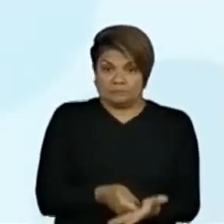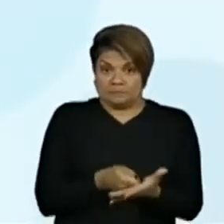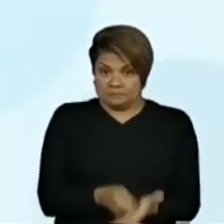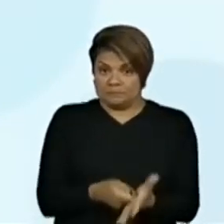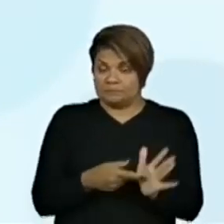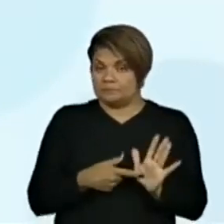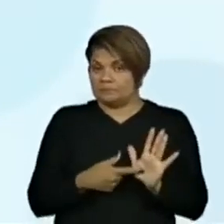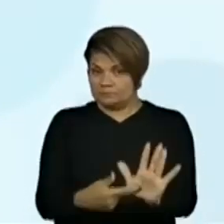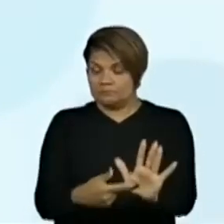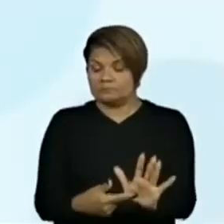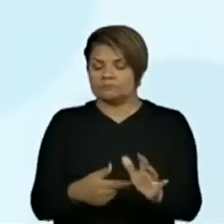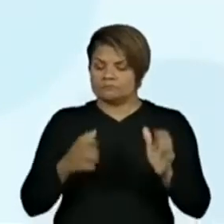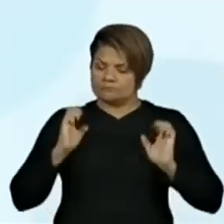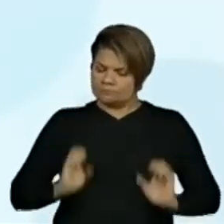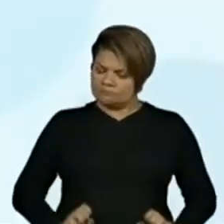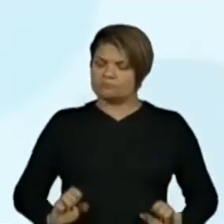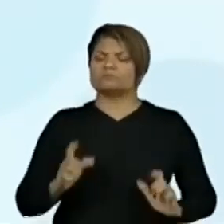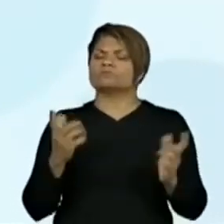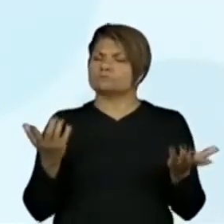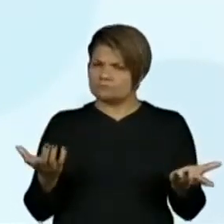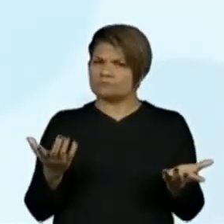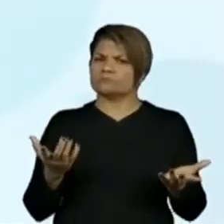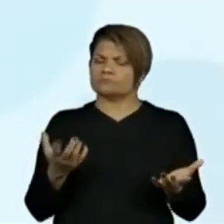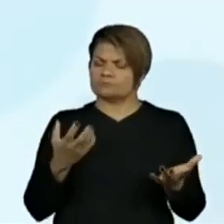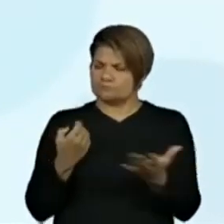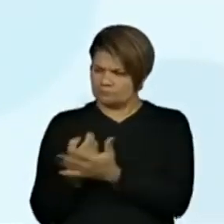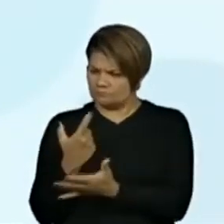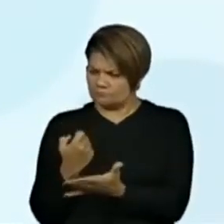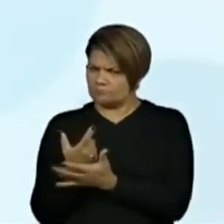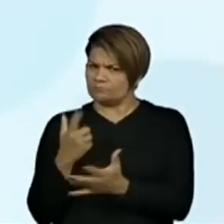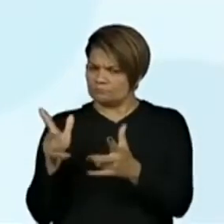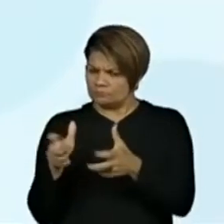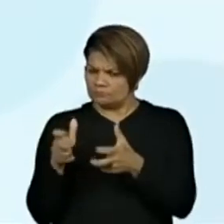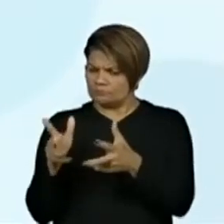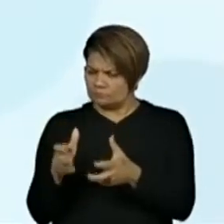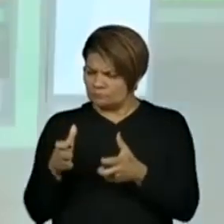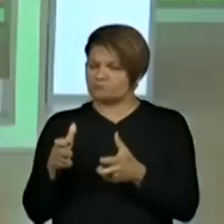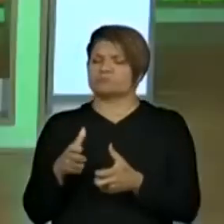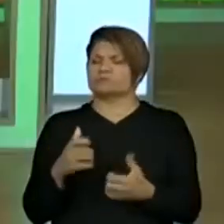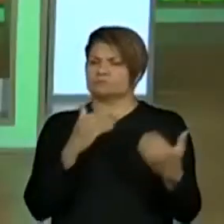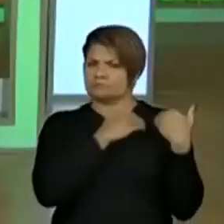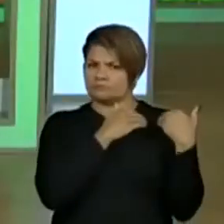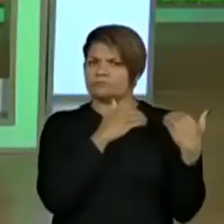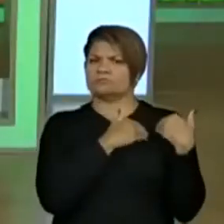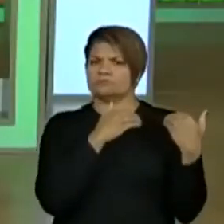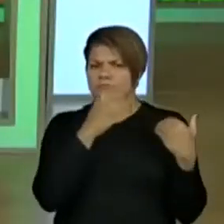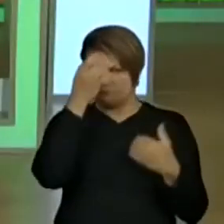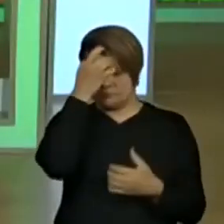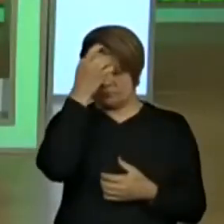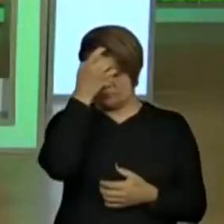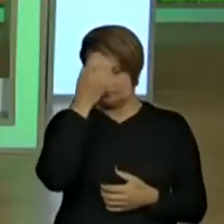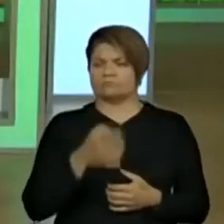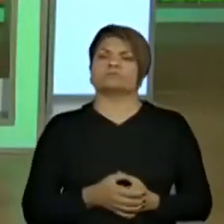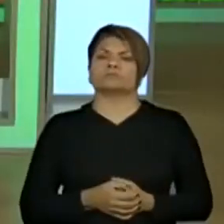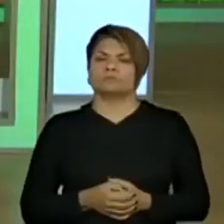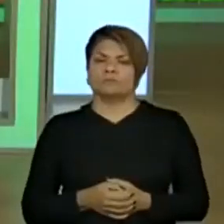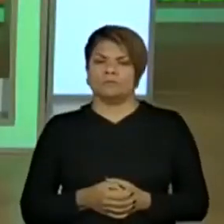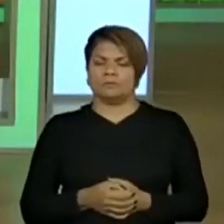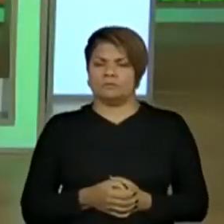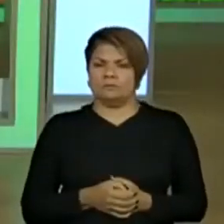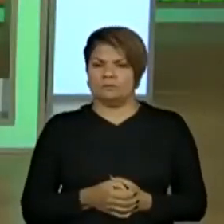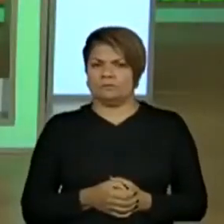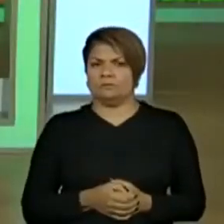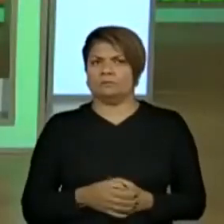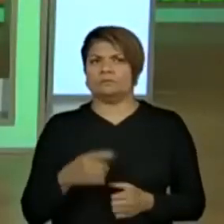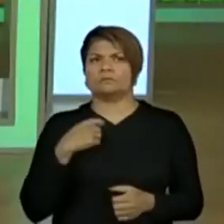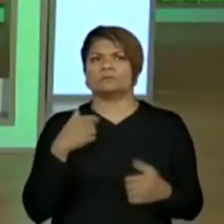consumo ético, consciente e responsável. Então, agora vamos falar de... de...